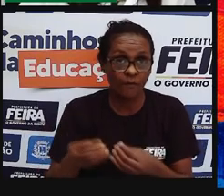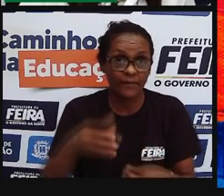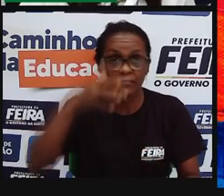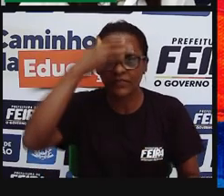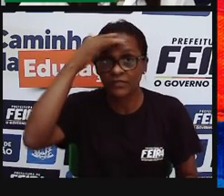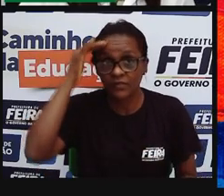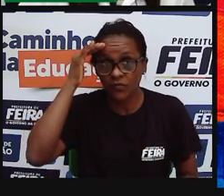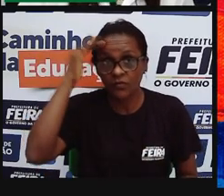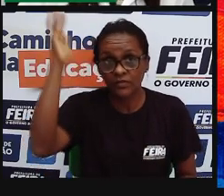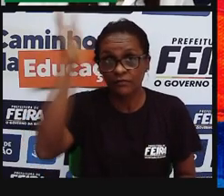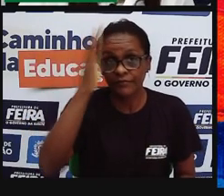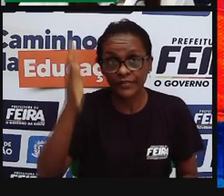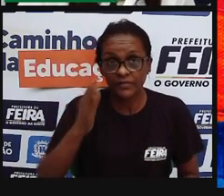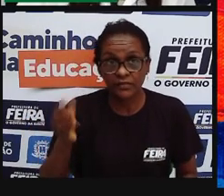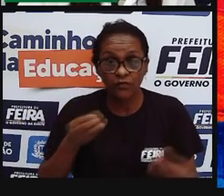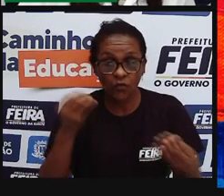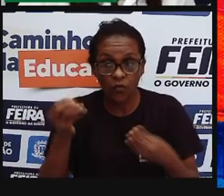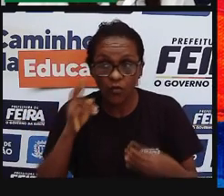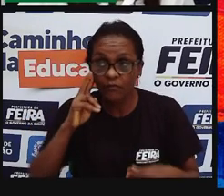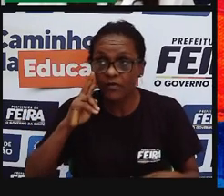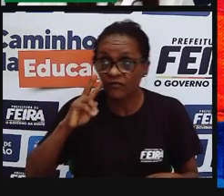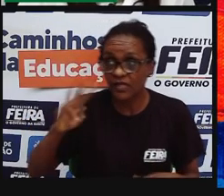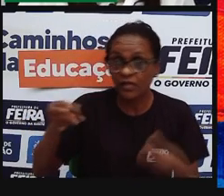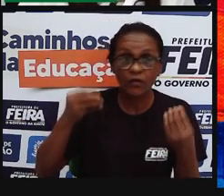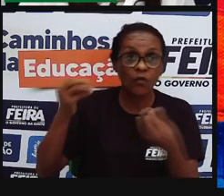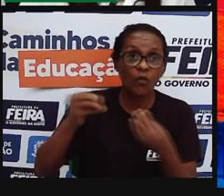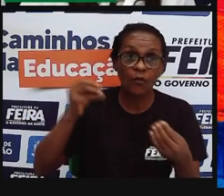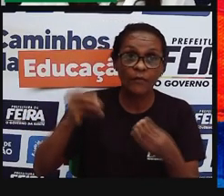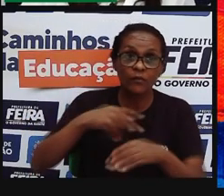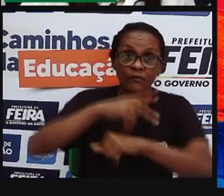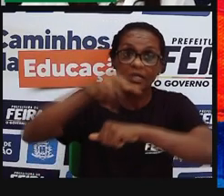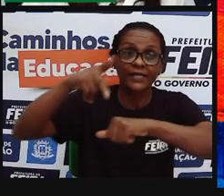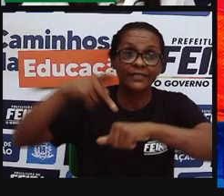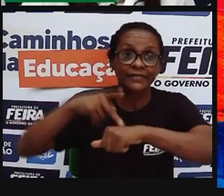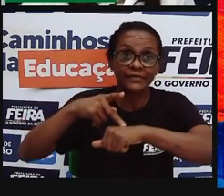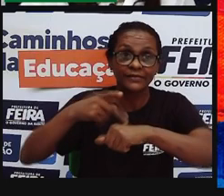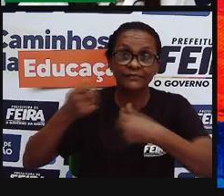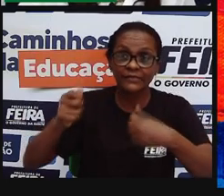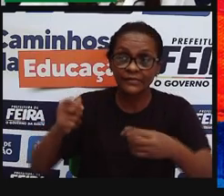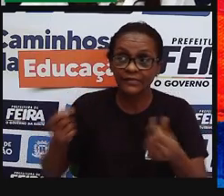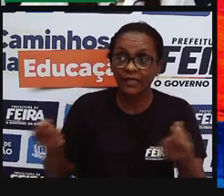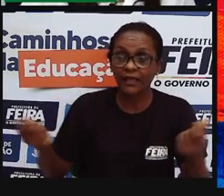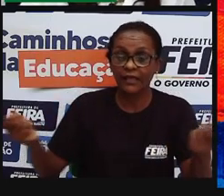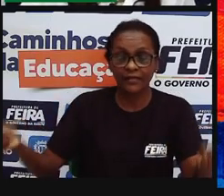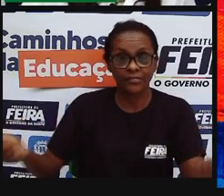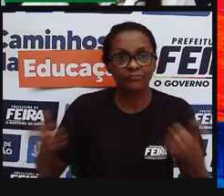nós, nordestinos, somos vistos, por todo, pela maior parte, né,